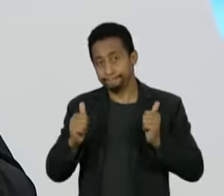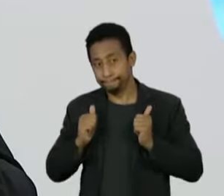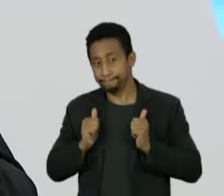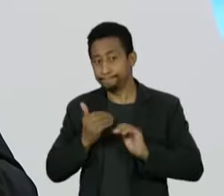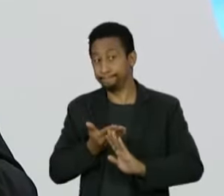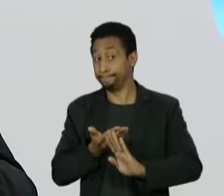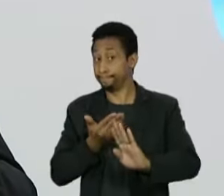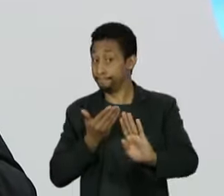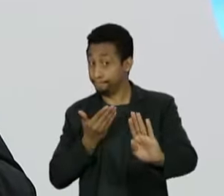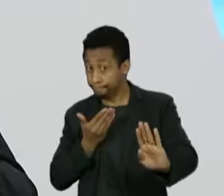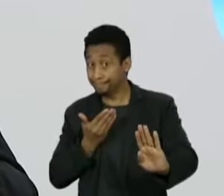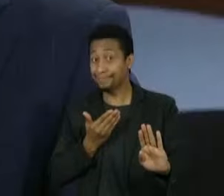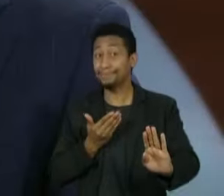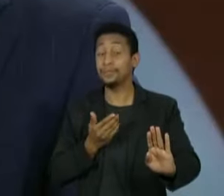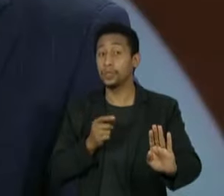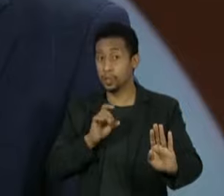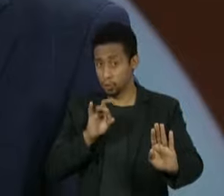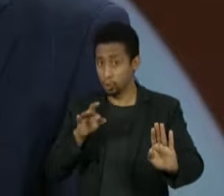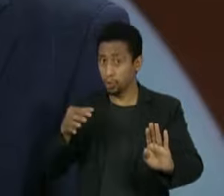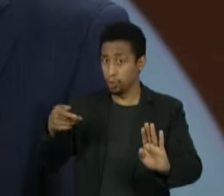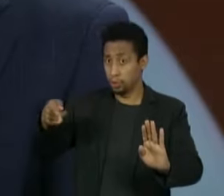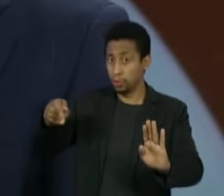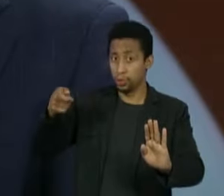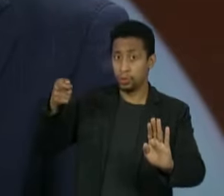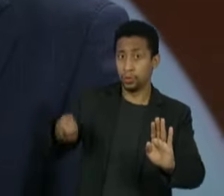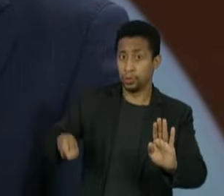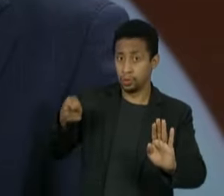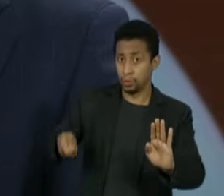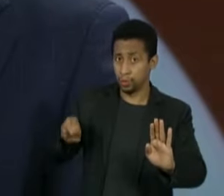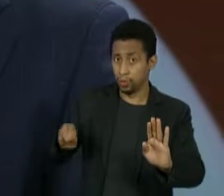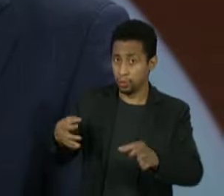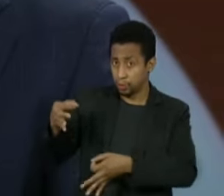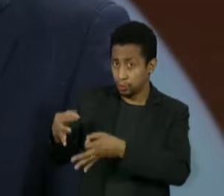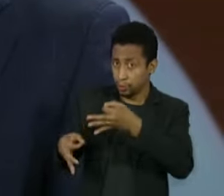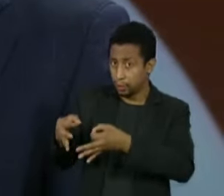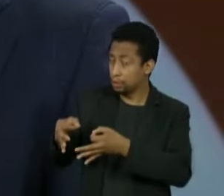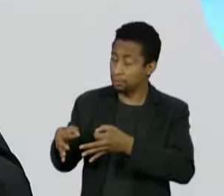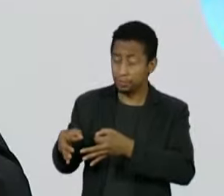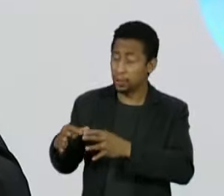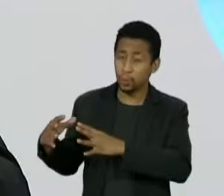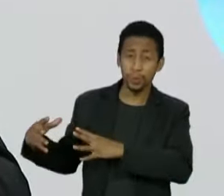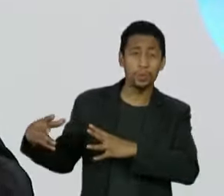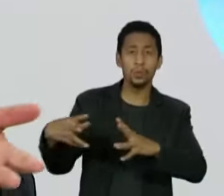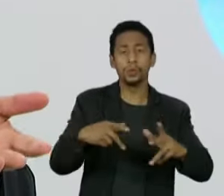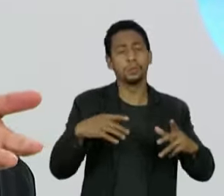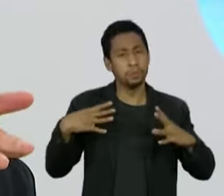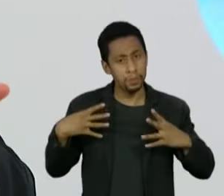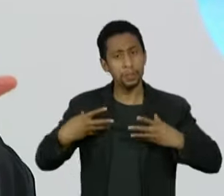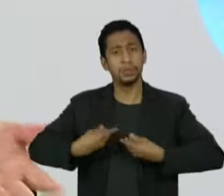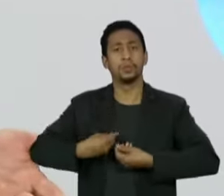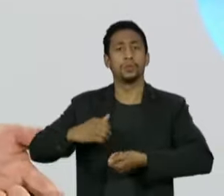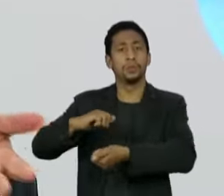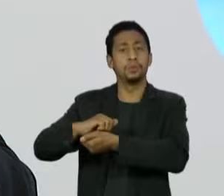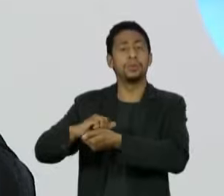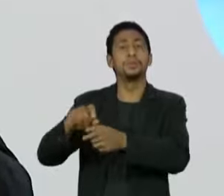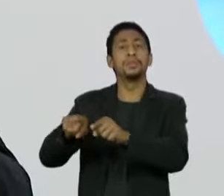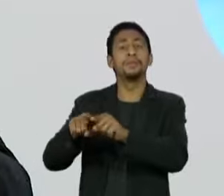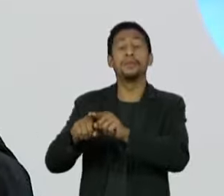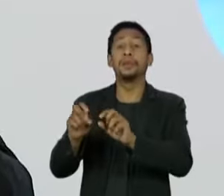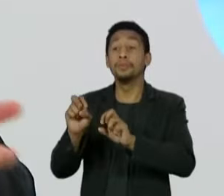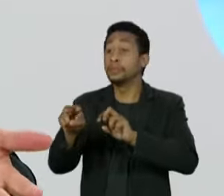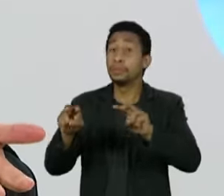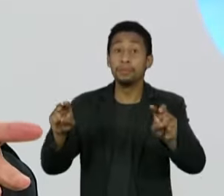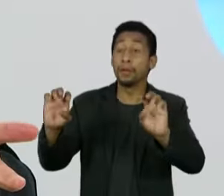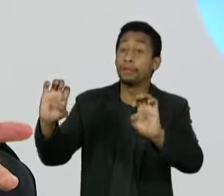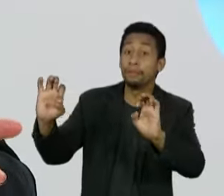distante, ela não é só para o juiz da comarca. Ela é para todo magistrado, inclusive para o ministro do Supremo. E não é isso que você vê nos jantares, nas